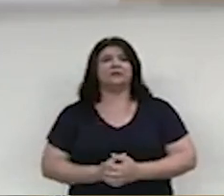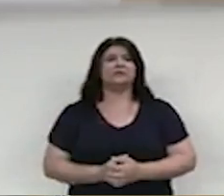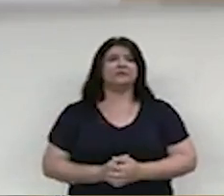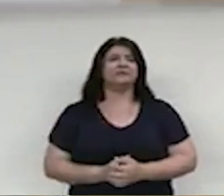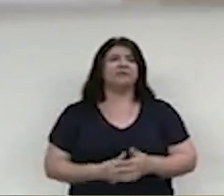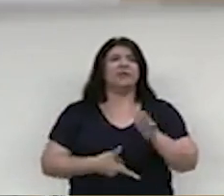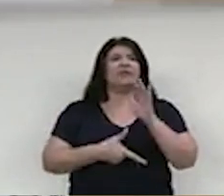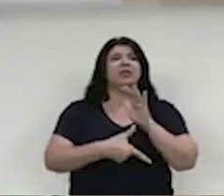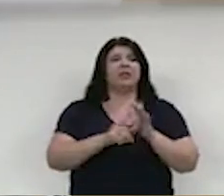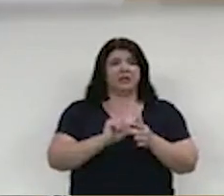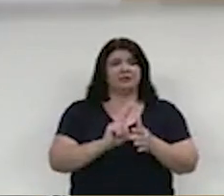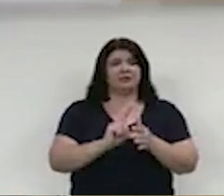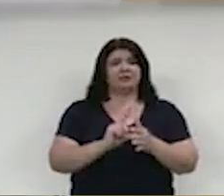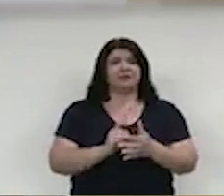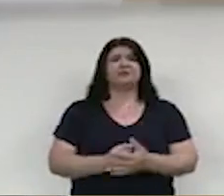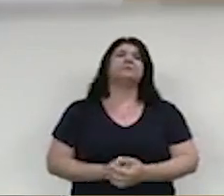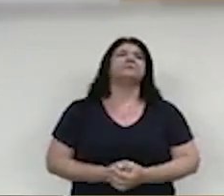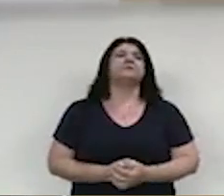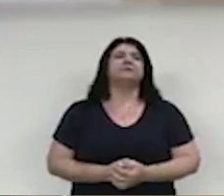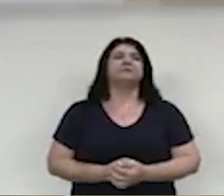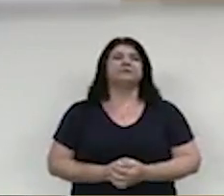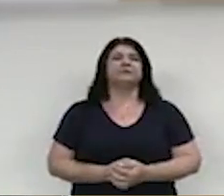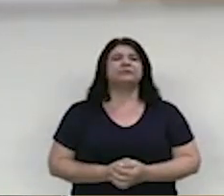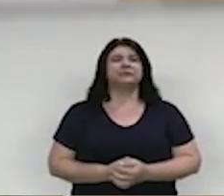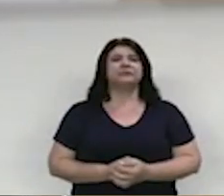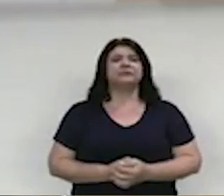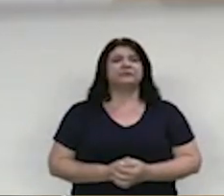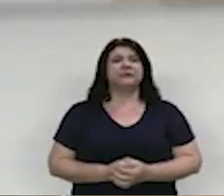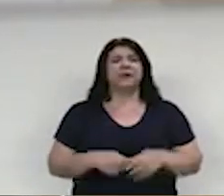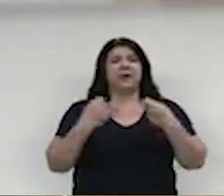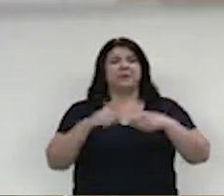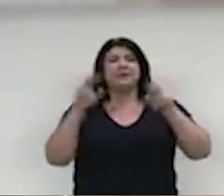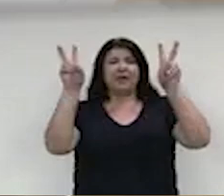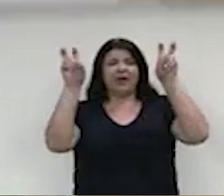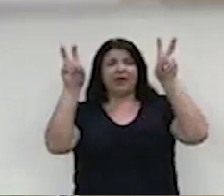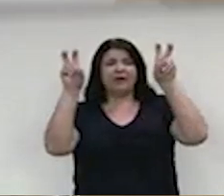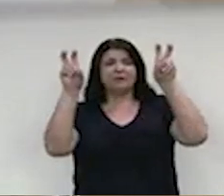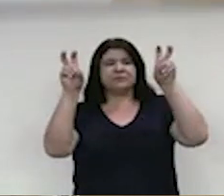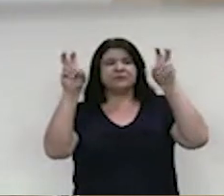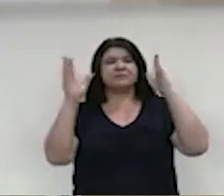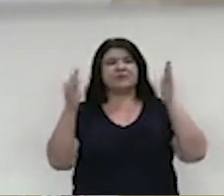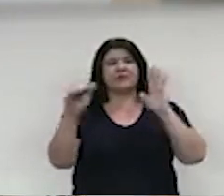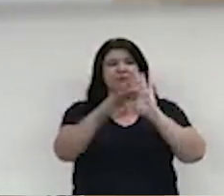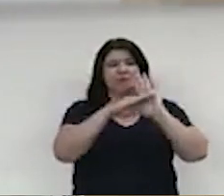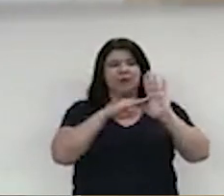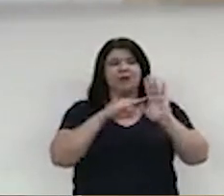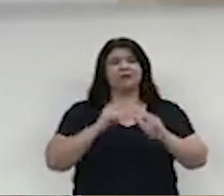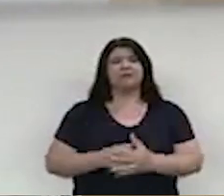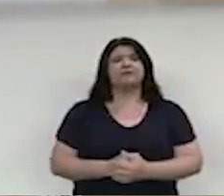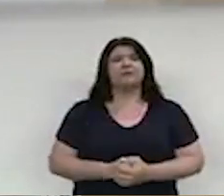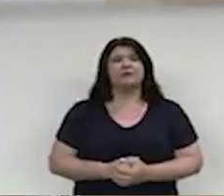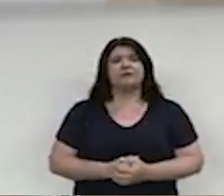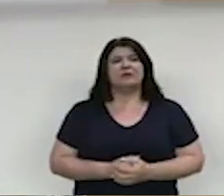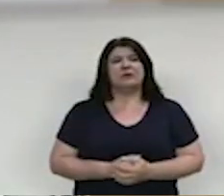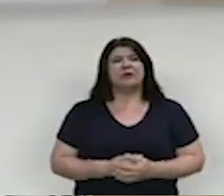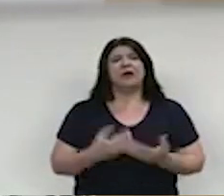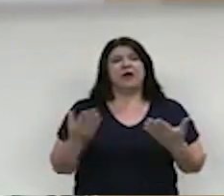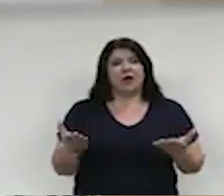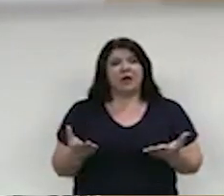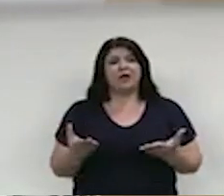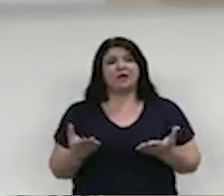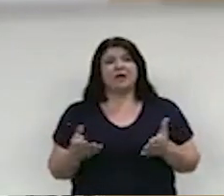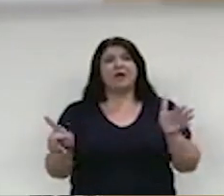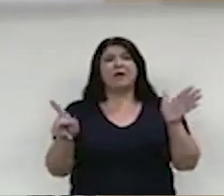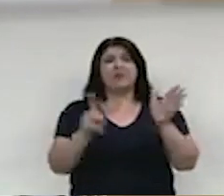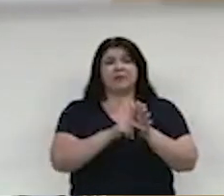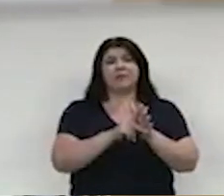Antes disso, tenho que abrir aspas nesse parágrafo, pessoal. Posteriormente, a empresa Princesa passa a ser de